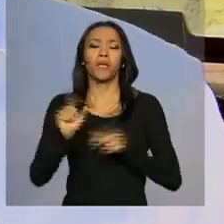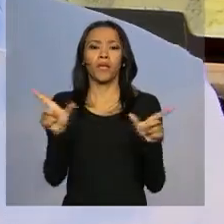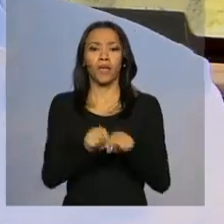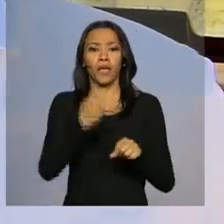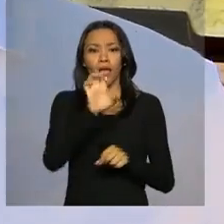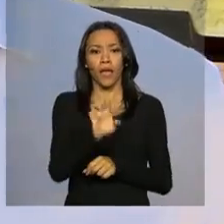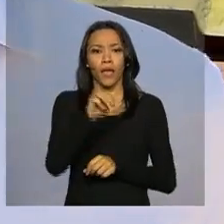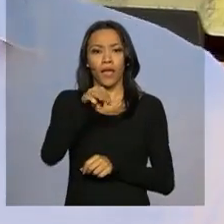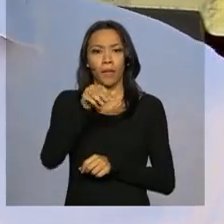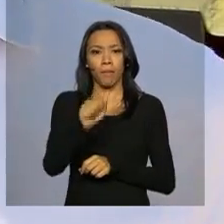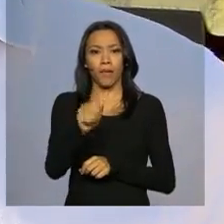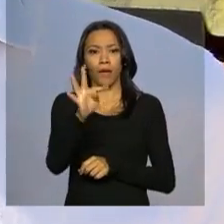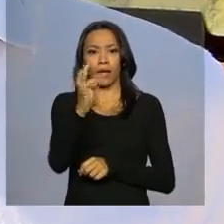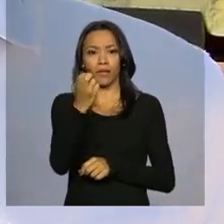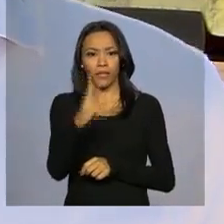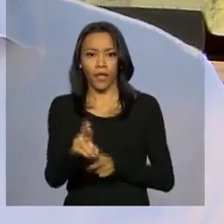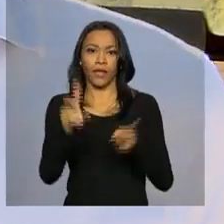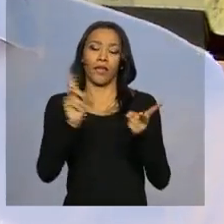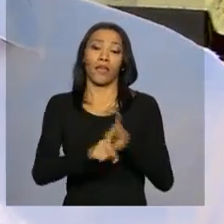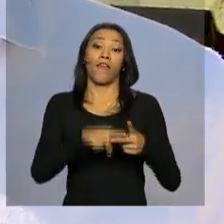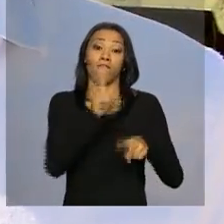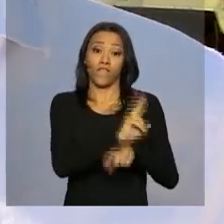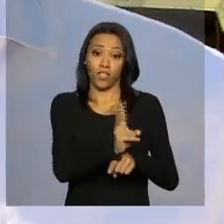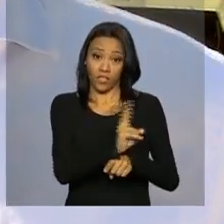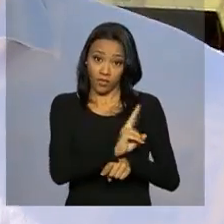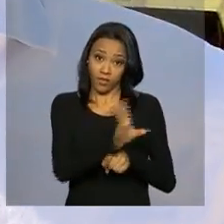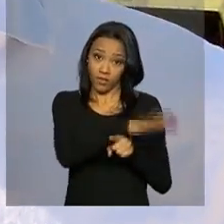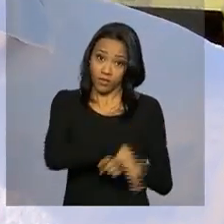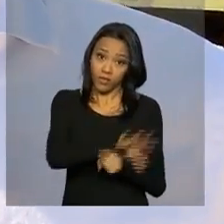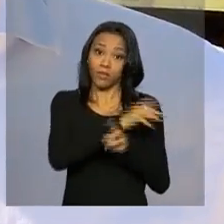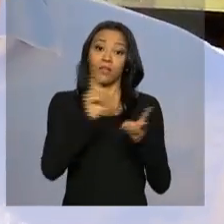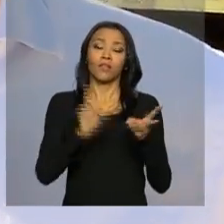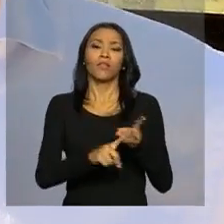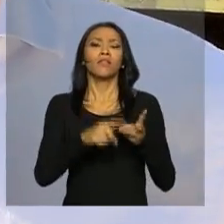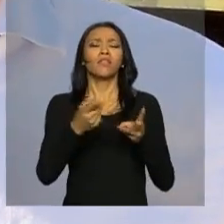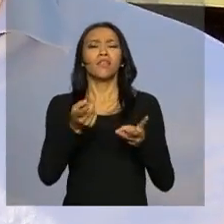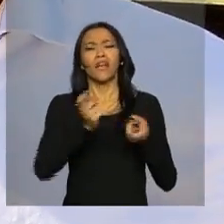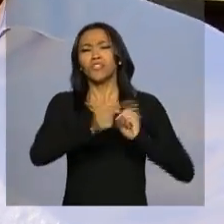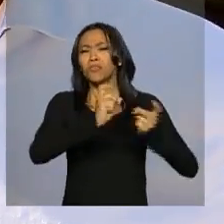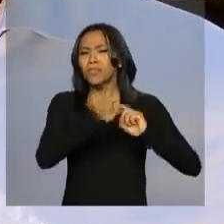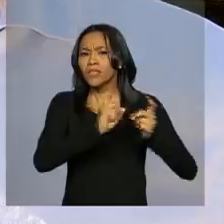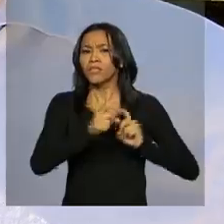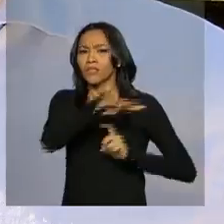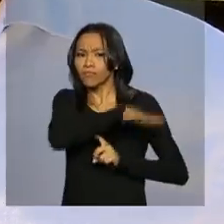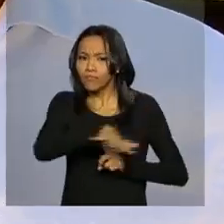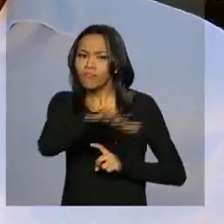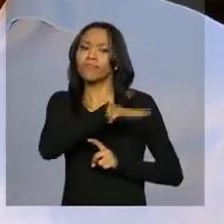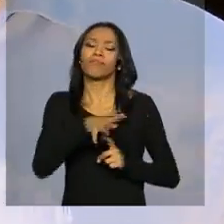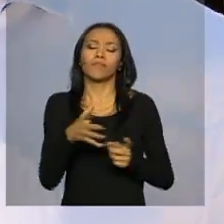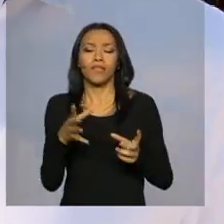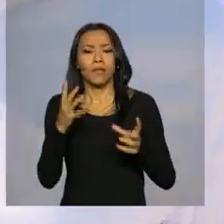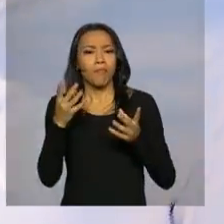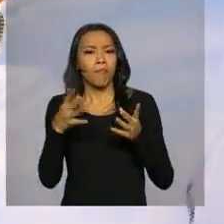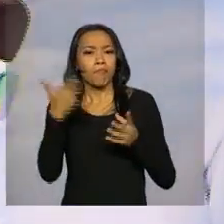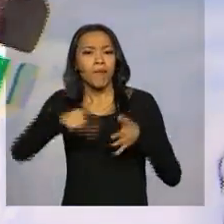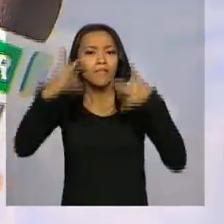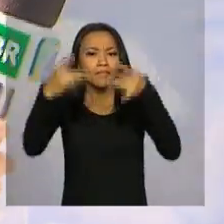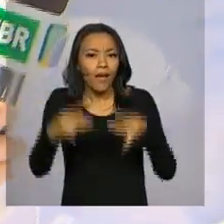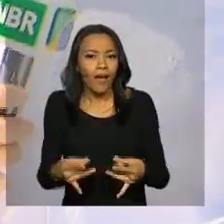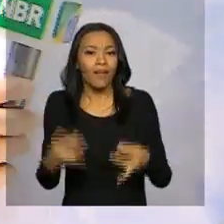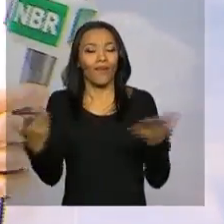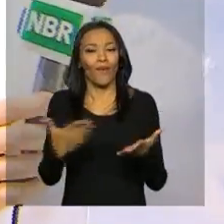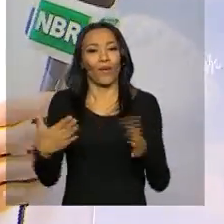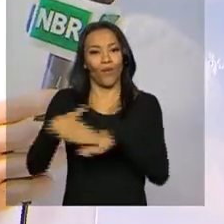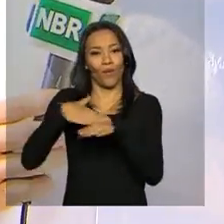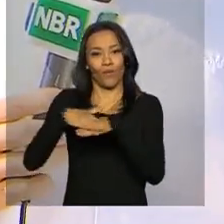Vigilância Ambiental, pela Administração Regional do Paranoá e Organização de Produtores. Para dar mais detalhes sobre o assunto, eu